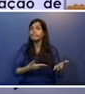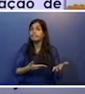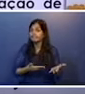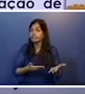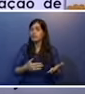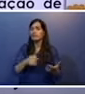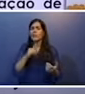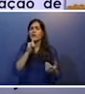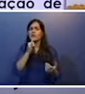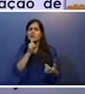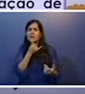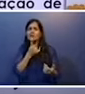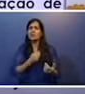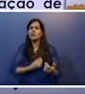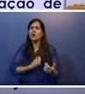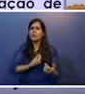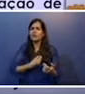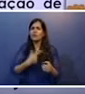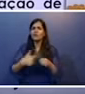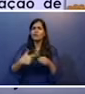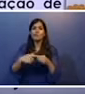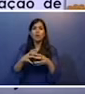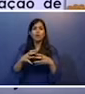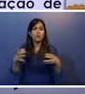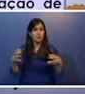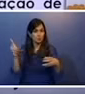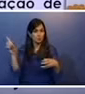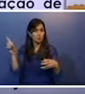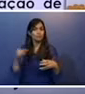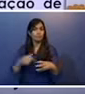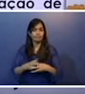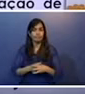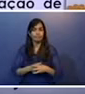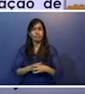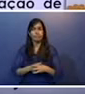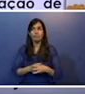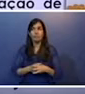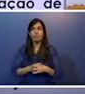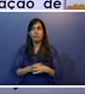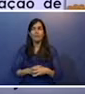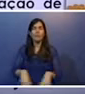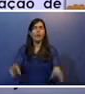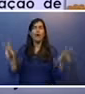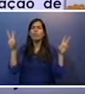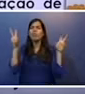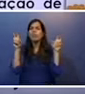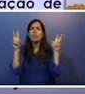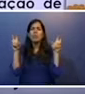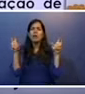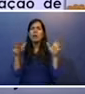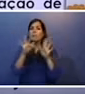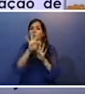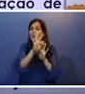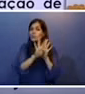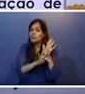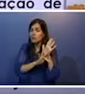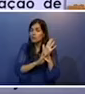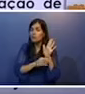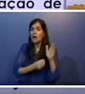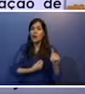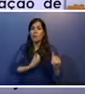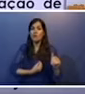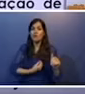A vida numa cidade grande. Dessa forma, né? A temática do texto é a vida lá em uma grande